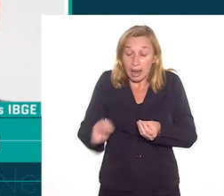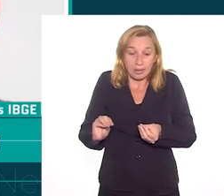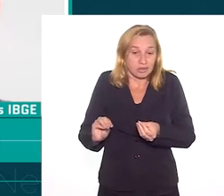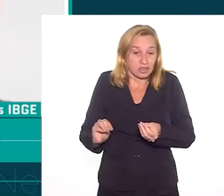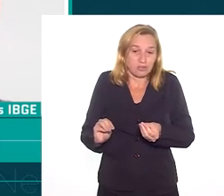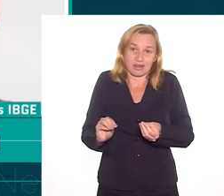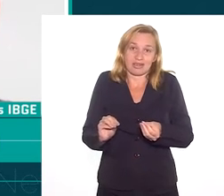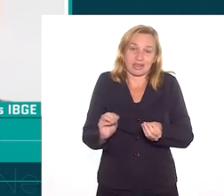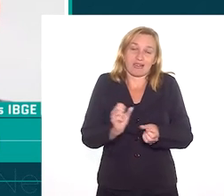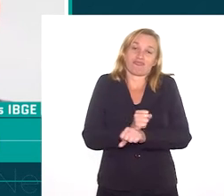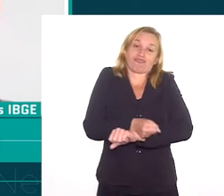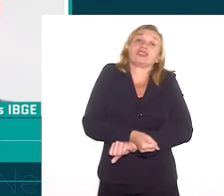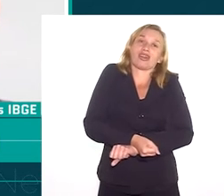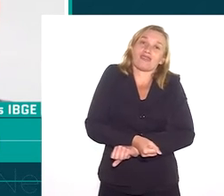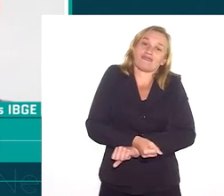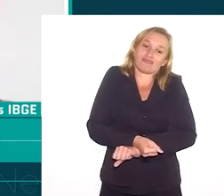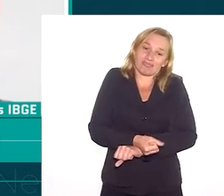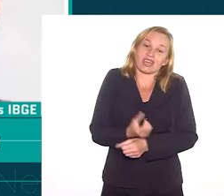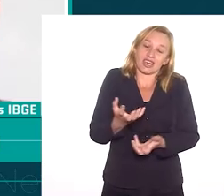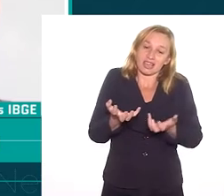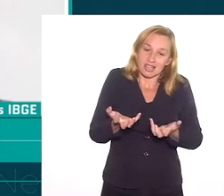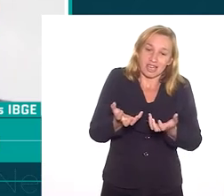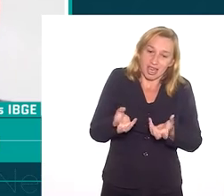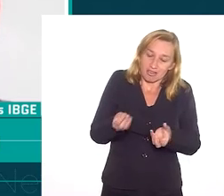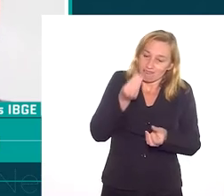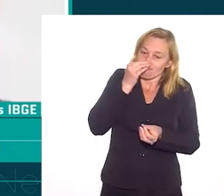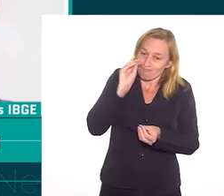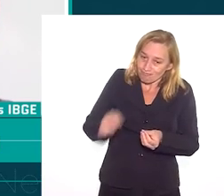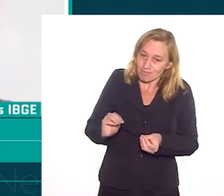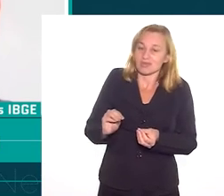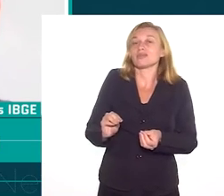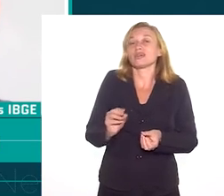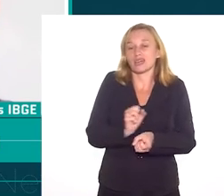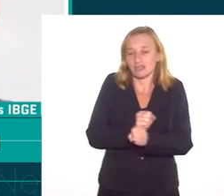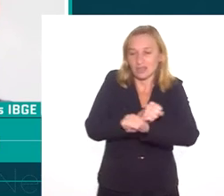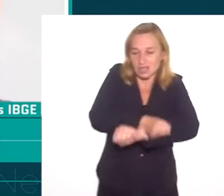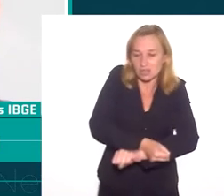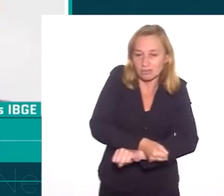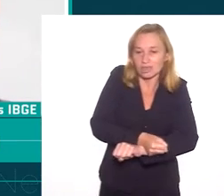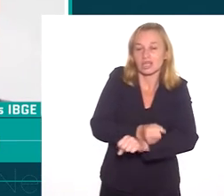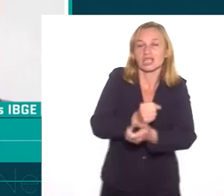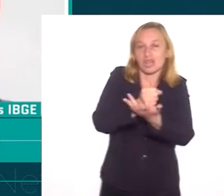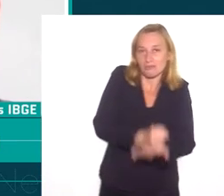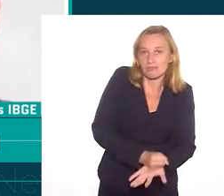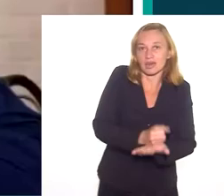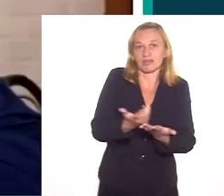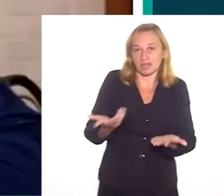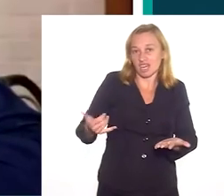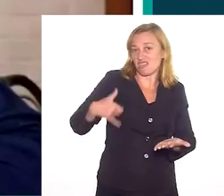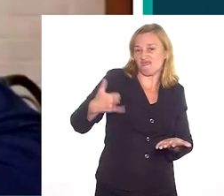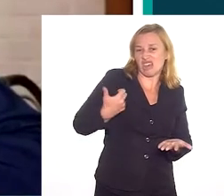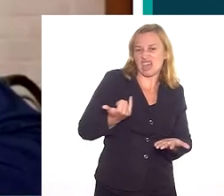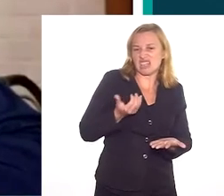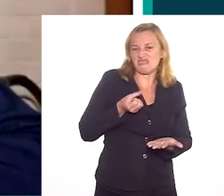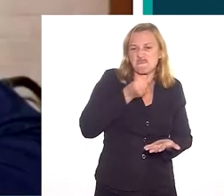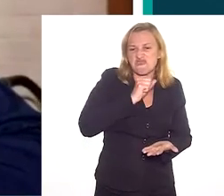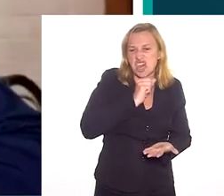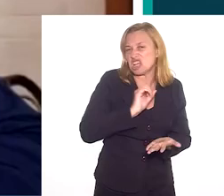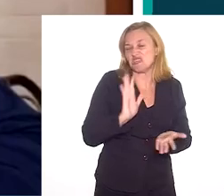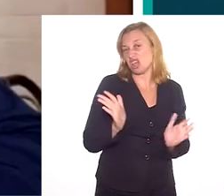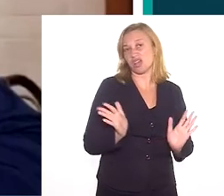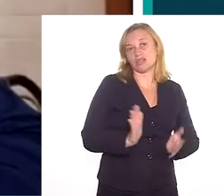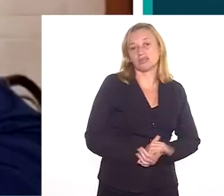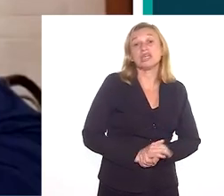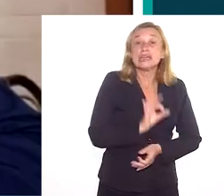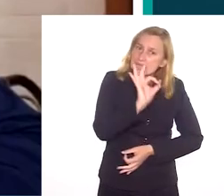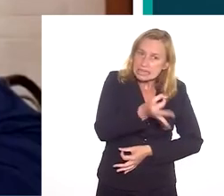Na verdade, a Lei dos Sexagenários tem muita função de se livrar dessa despesa, desse peso que era o mundo. Uma